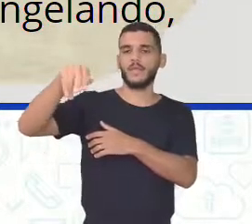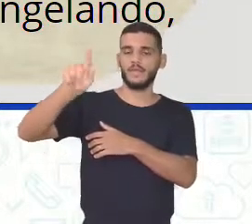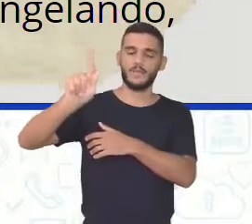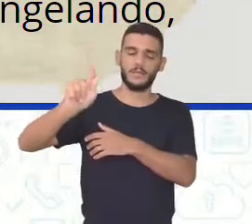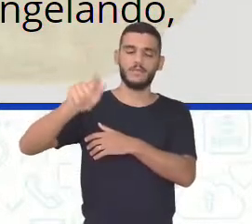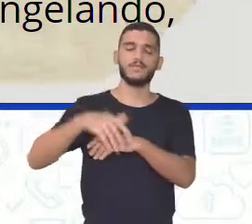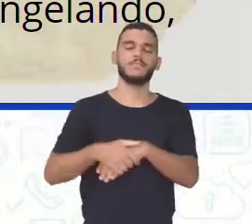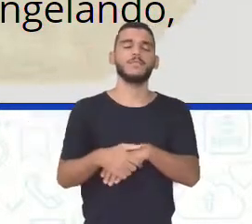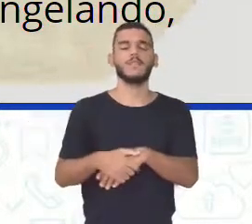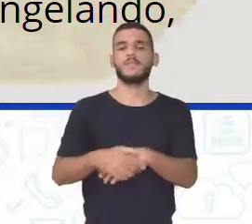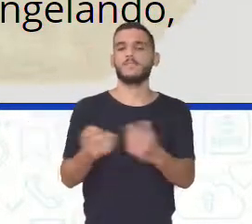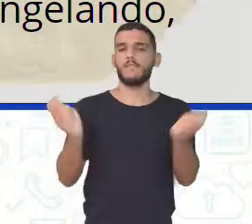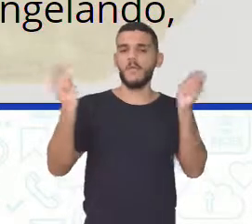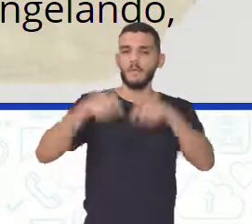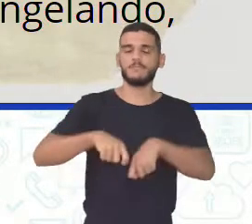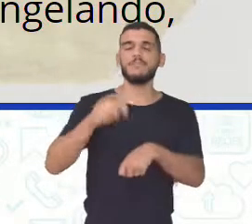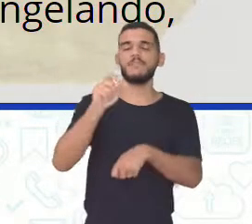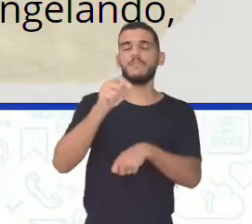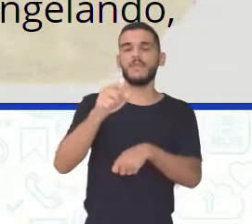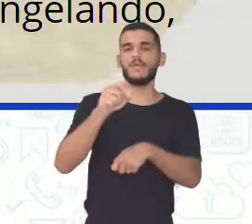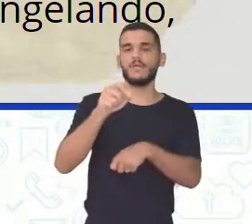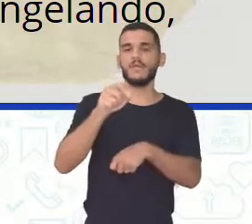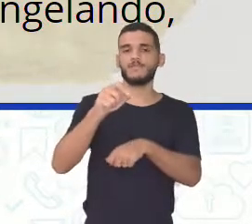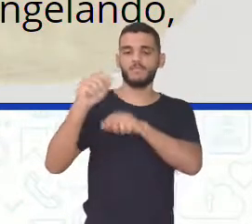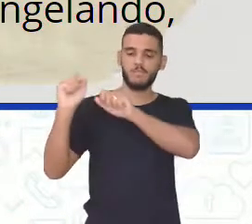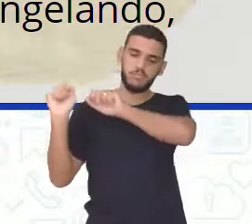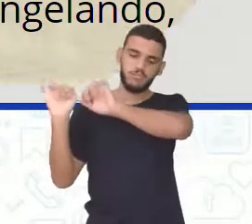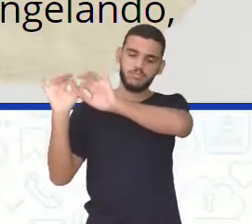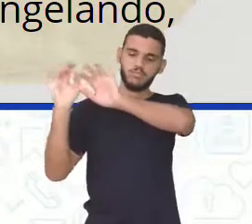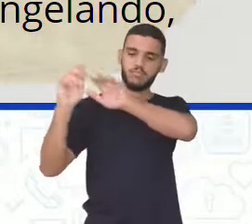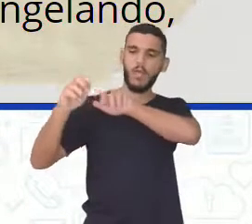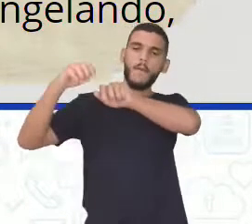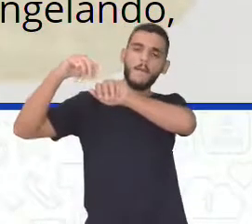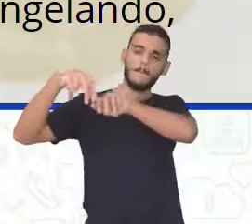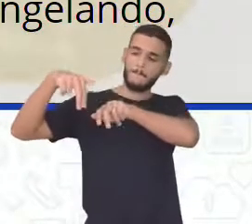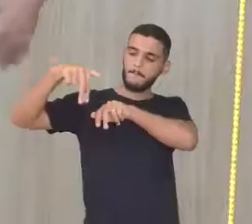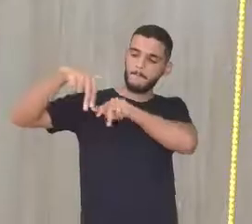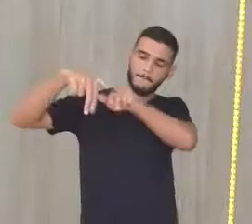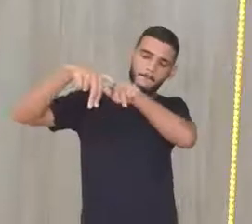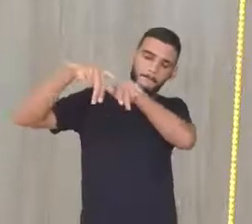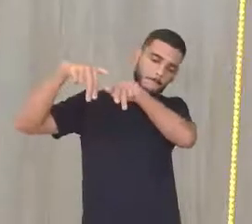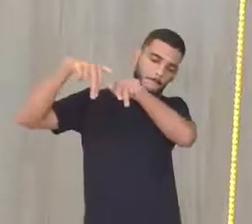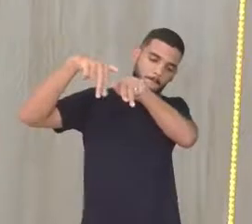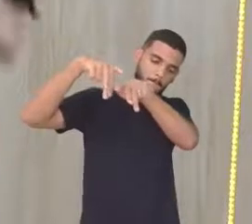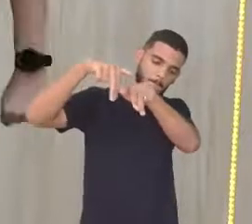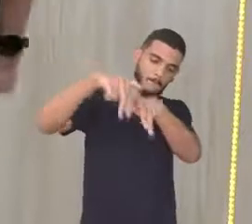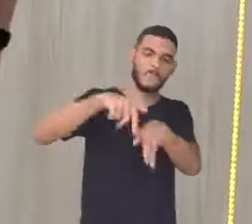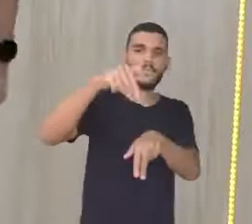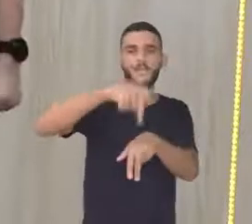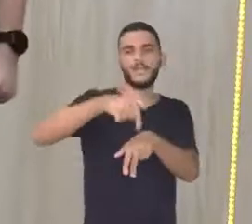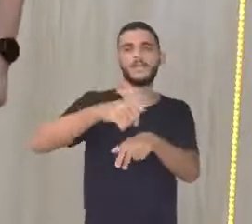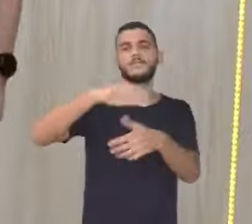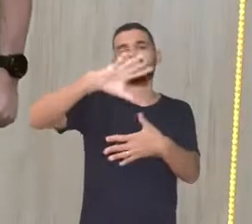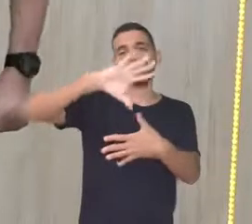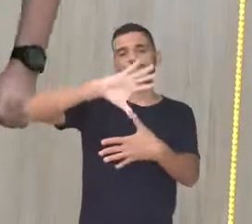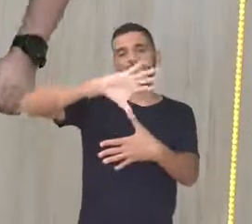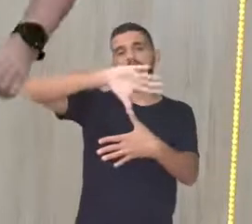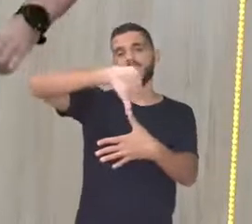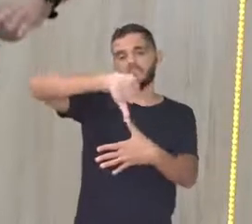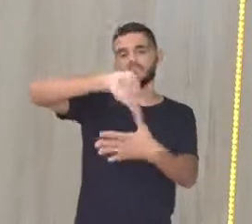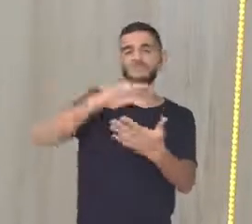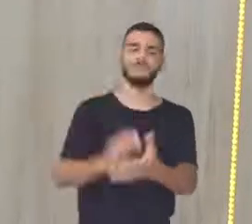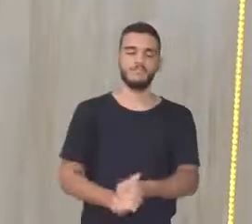Possibilitando A migração Por terra Quer dizer isso? Corta pra mim Ó O